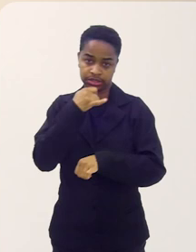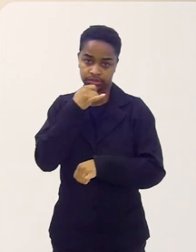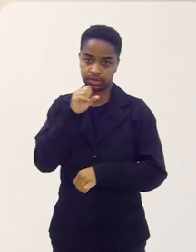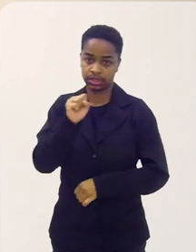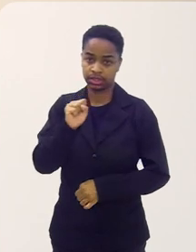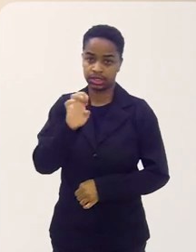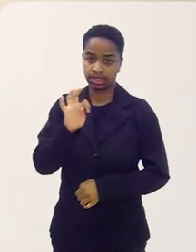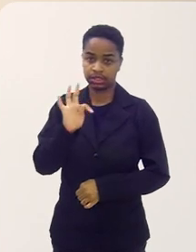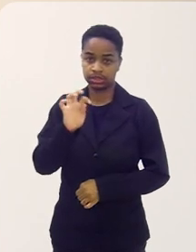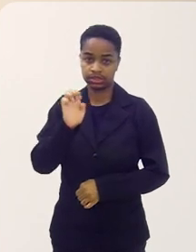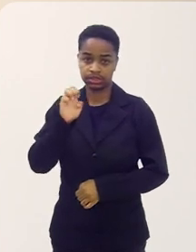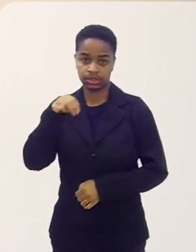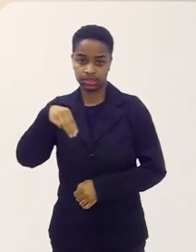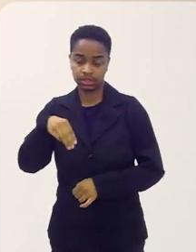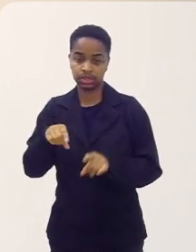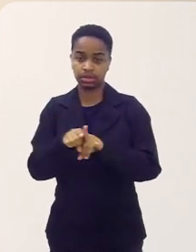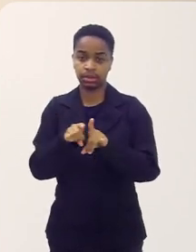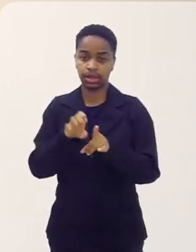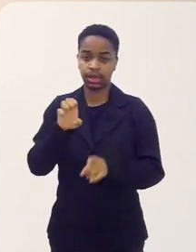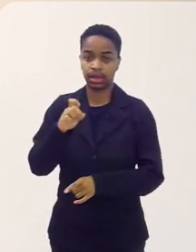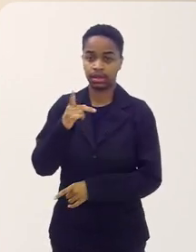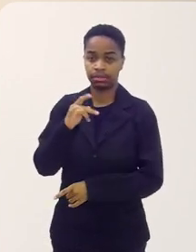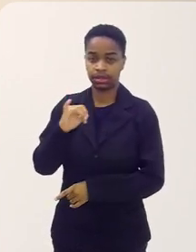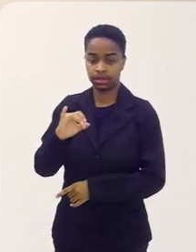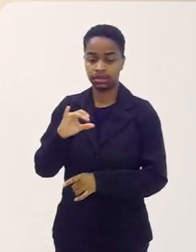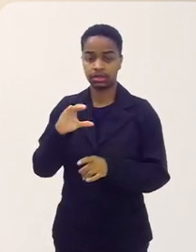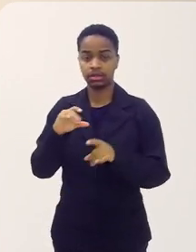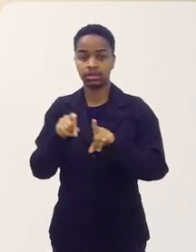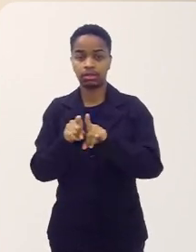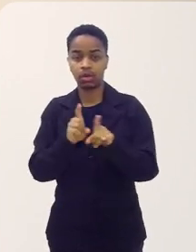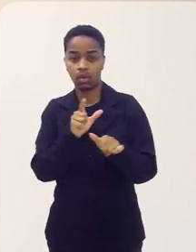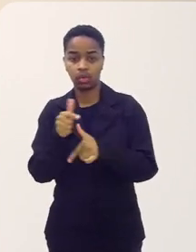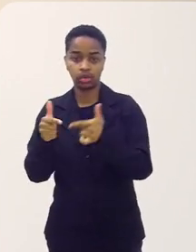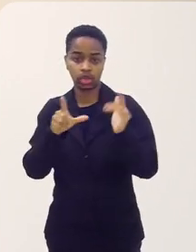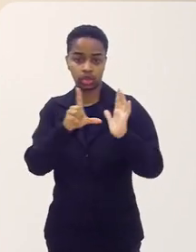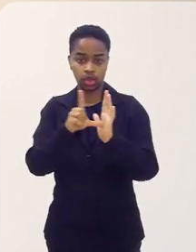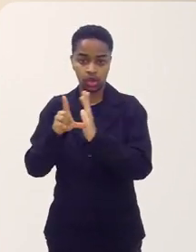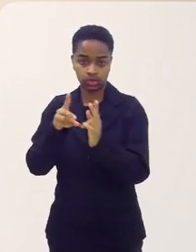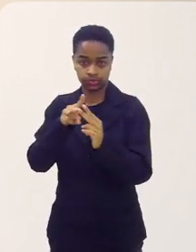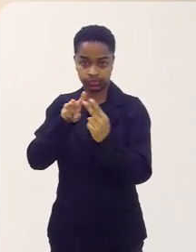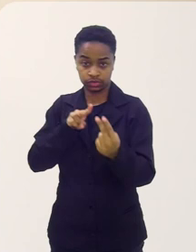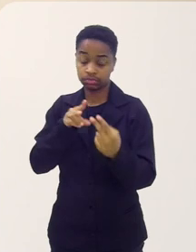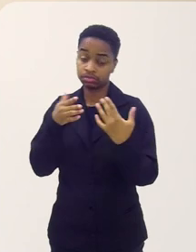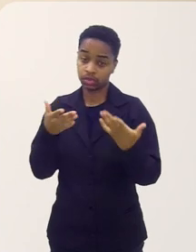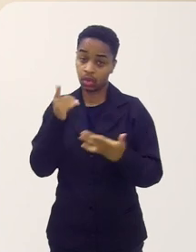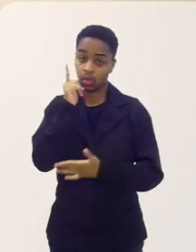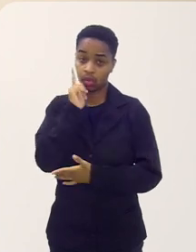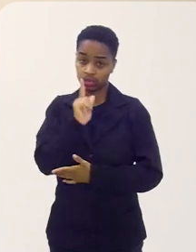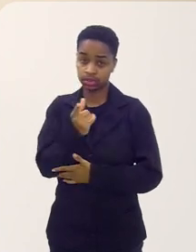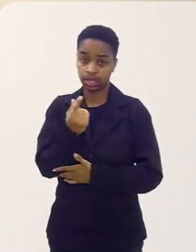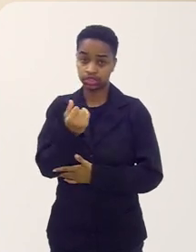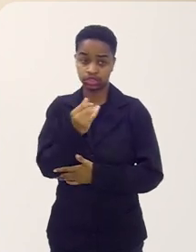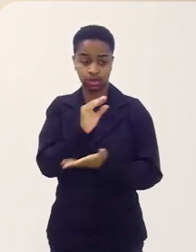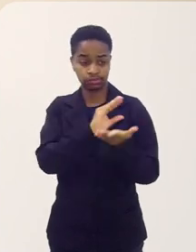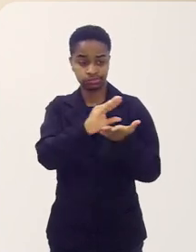na Steam, na Epic Games, na loja deles online. Então, tem o potencial de um retorno